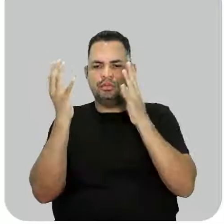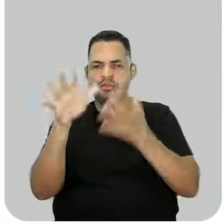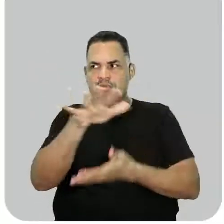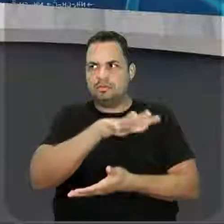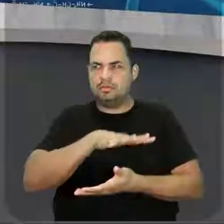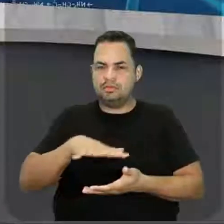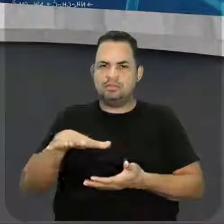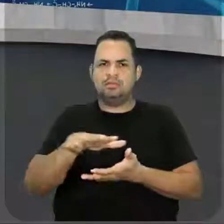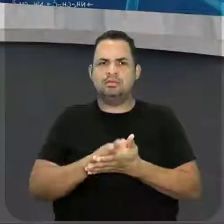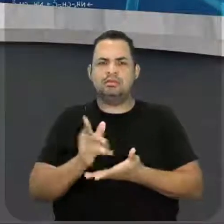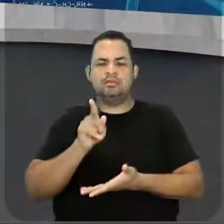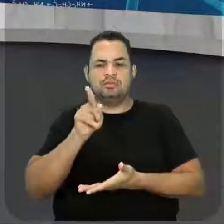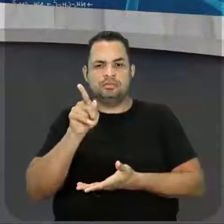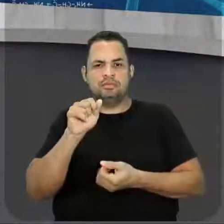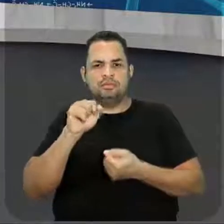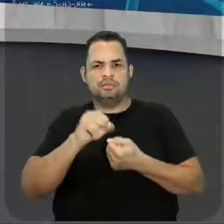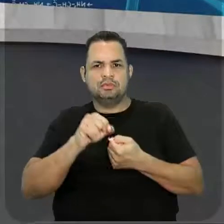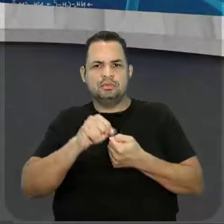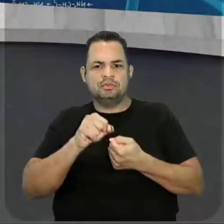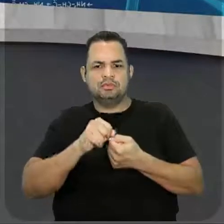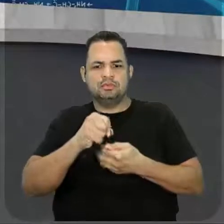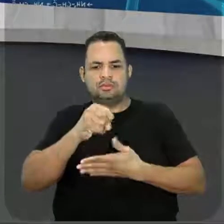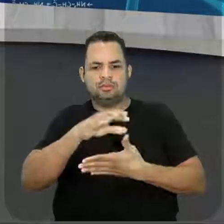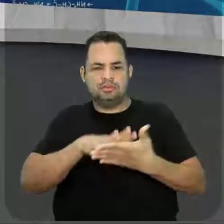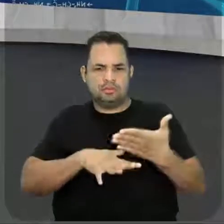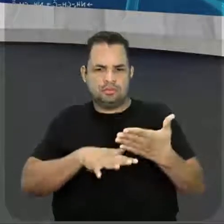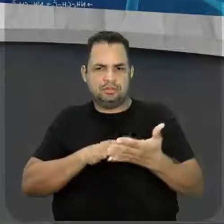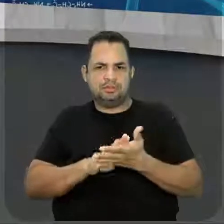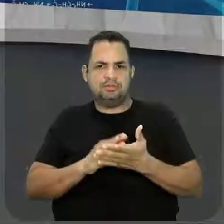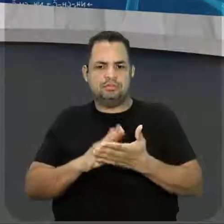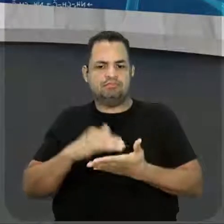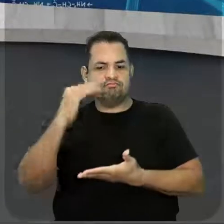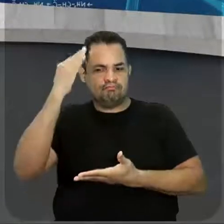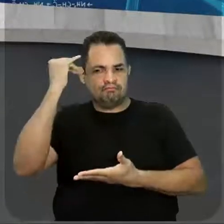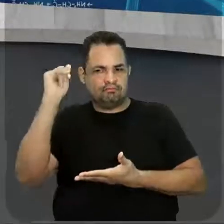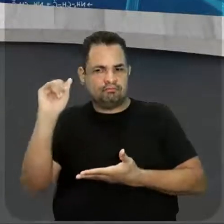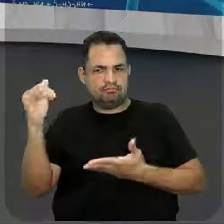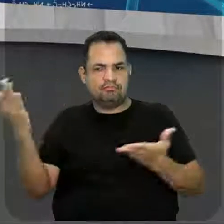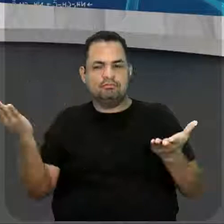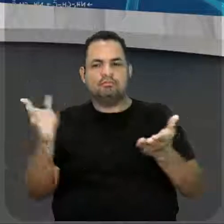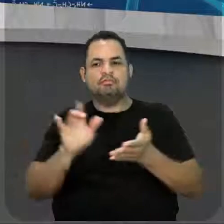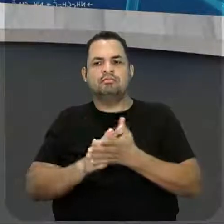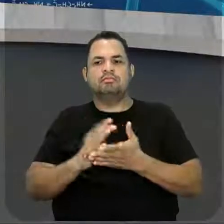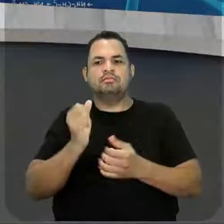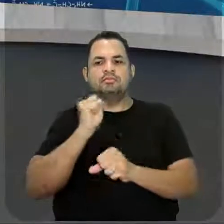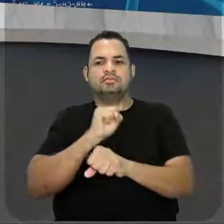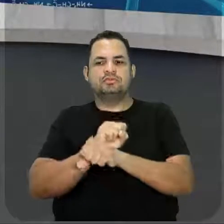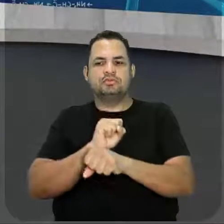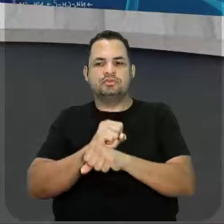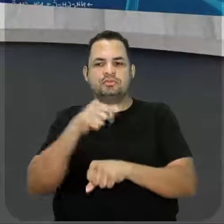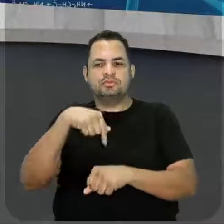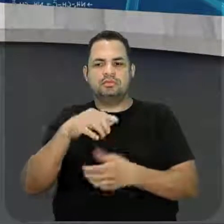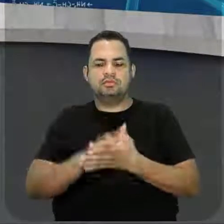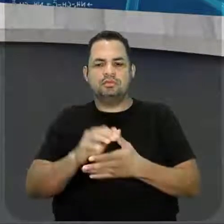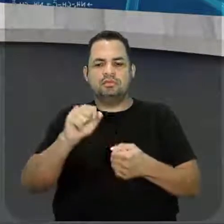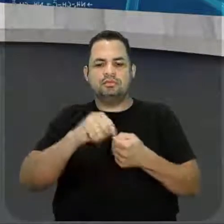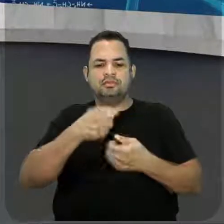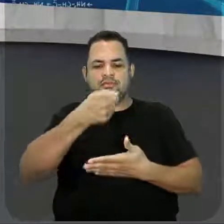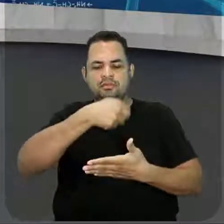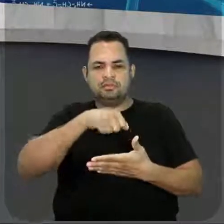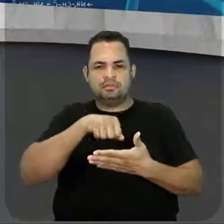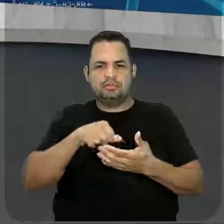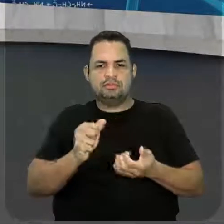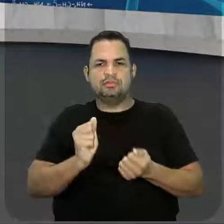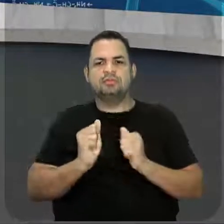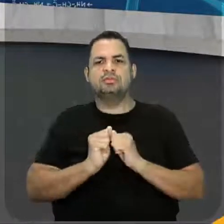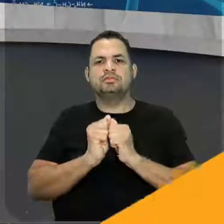E assim, agora você vai lá fazer a sua atividade. Eu desejo sucesso para vocês e aguardo vocês aqui para a gente fazer a nossa correção.